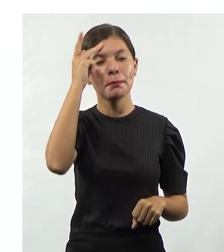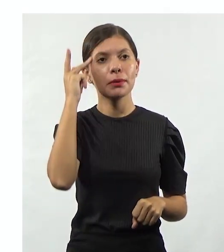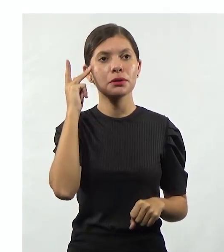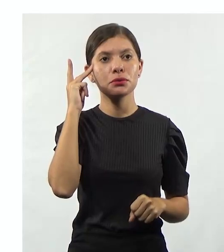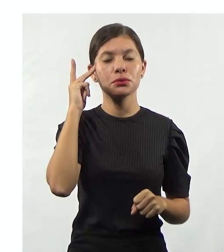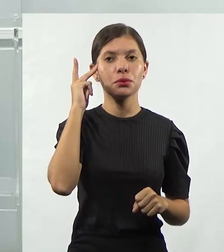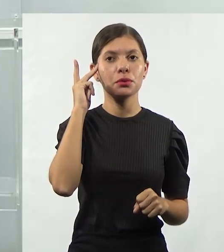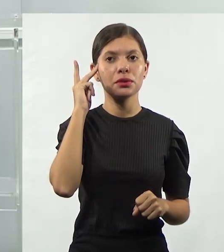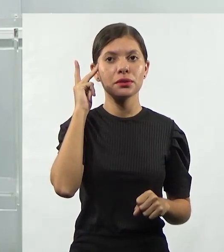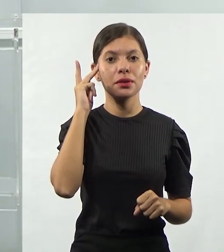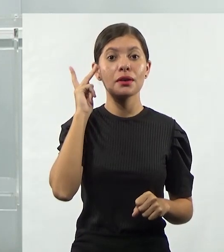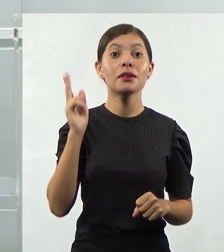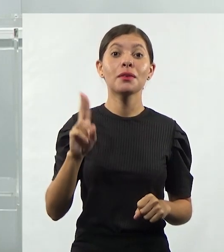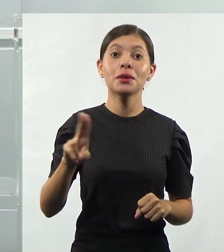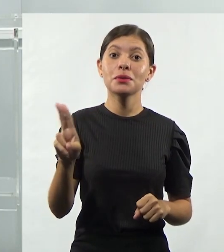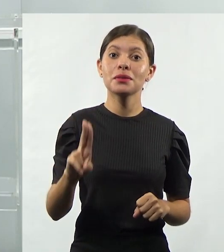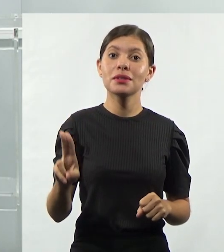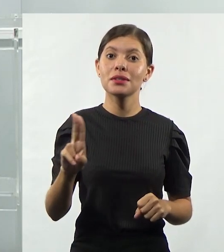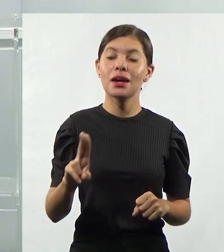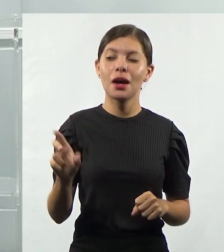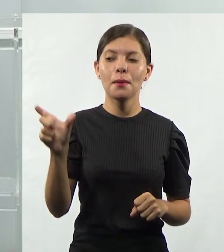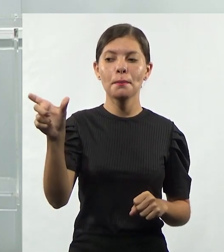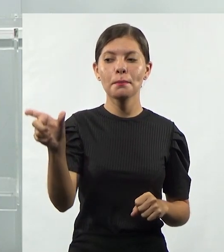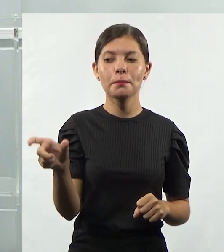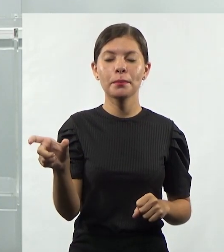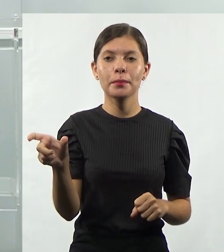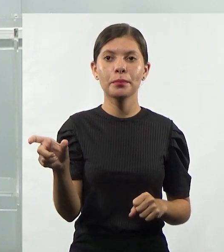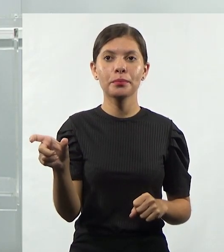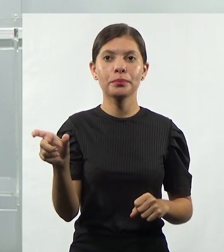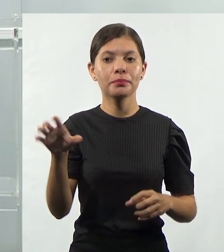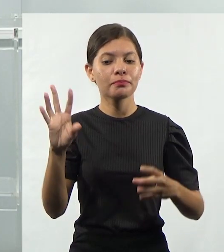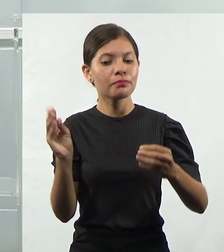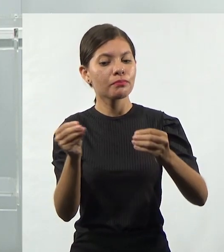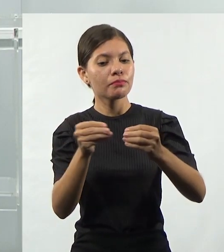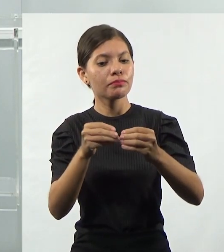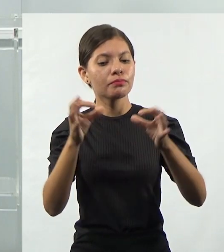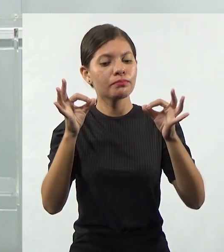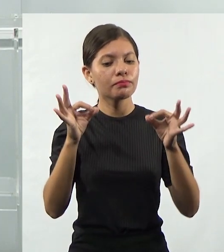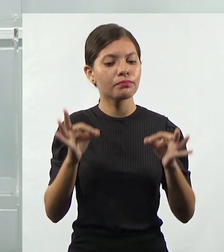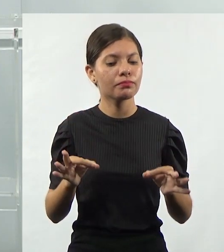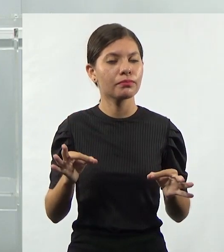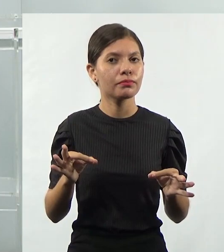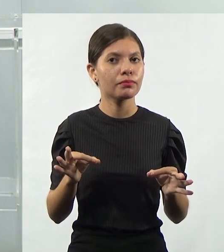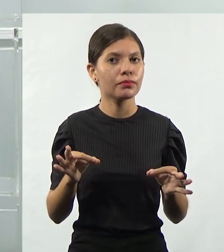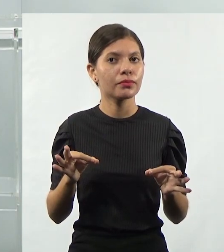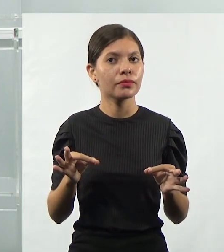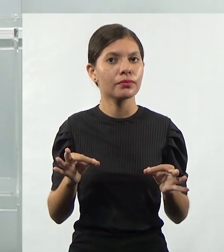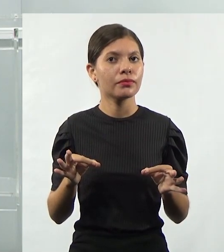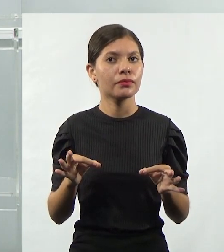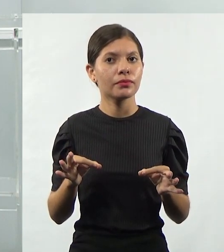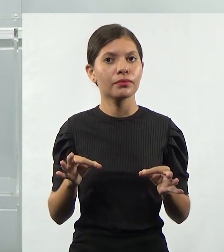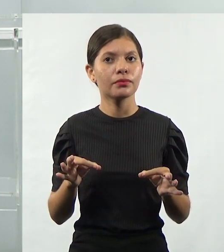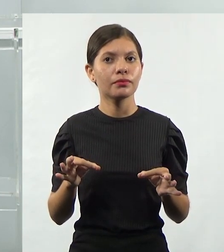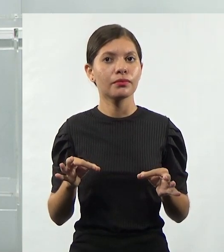utilizar aquelas pessoas, colocar aquela pessoa certa, cada uma no seu